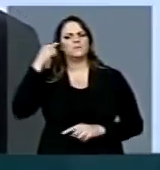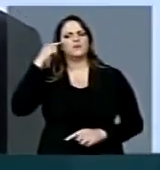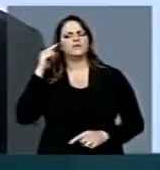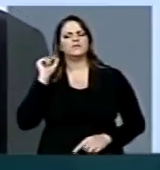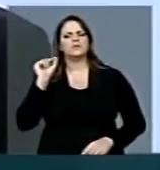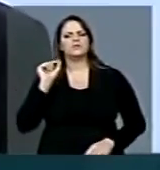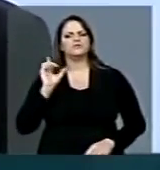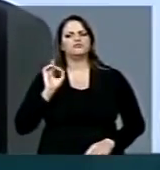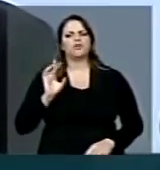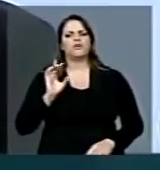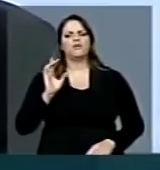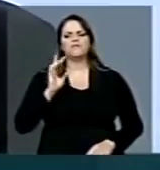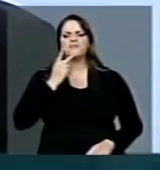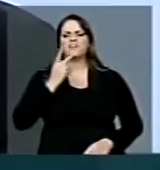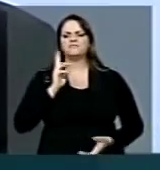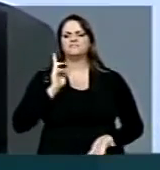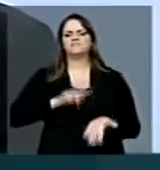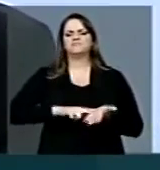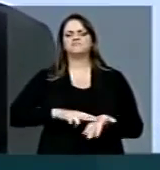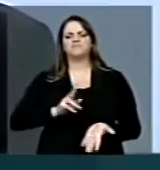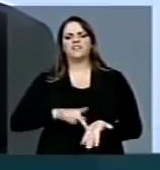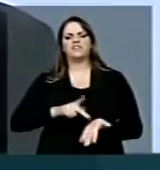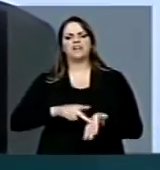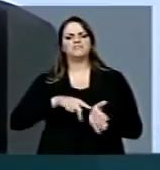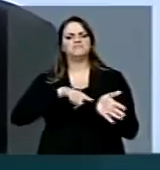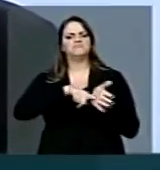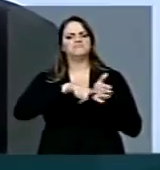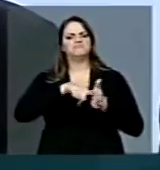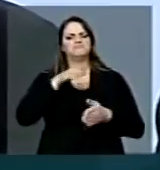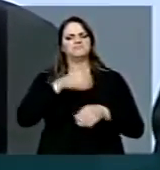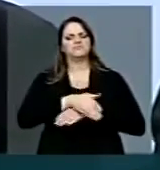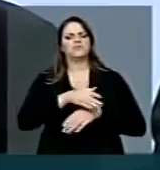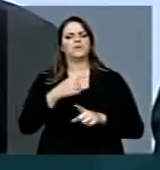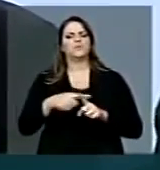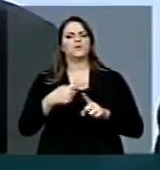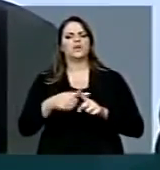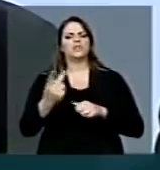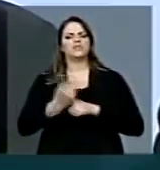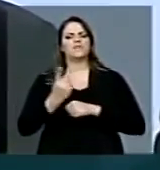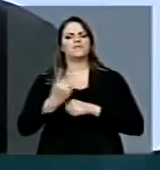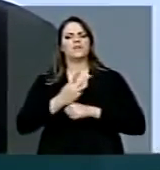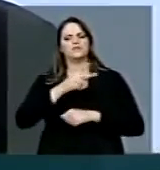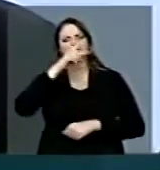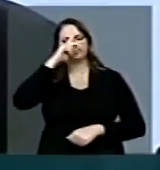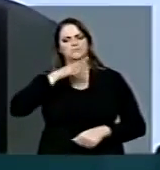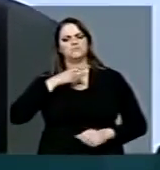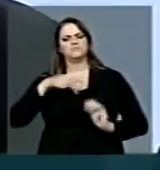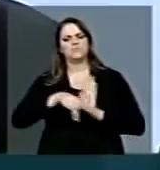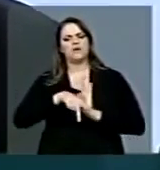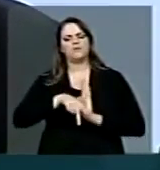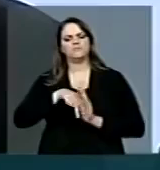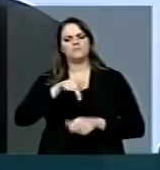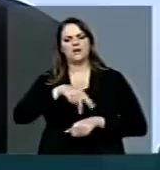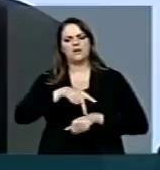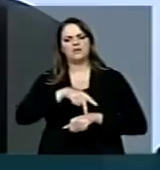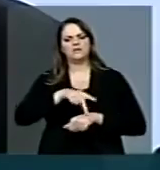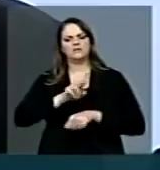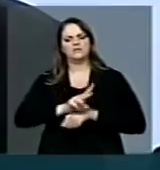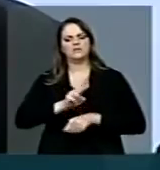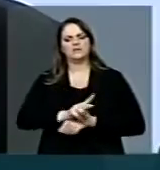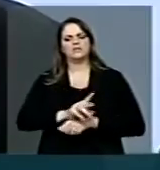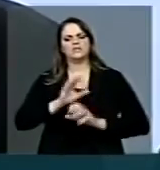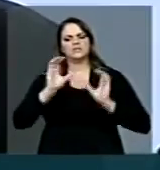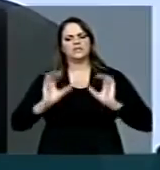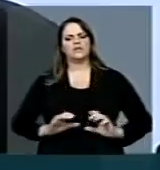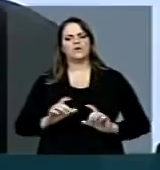só que eles espionaram, assumem que espionaram, essa espionagem em defesa não só dos seus cidadãos, mas também até cidadãos de outros